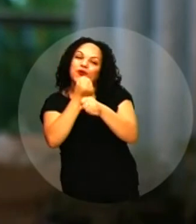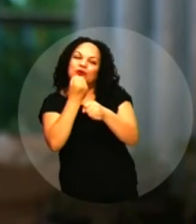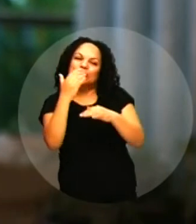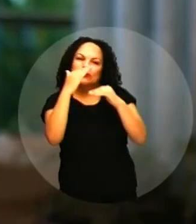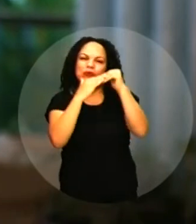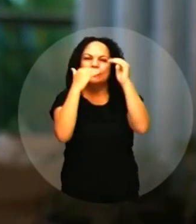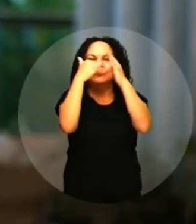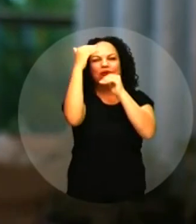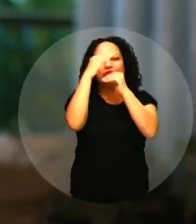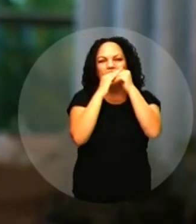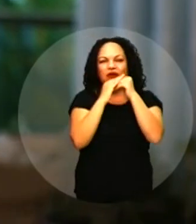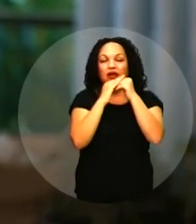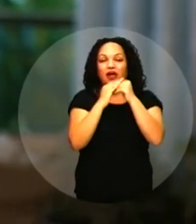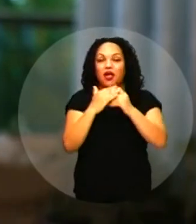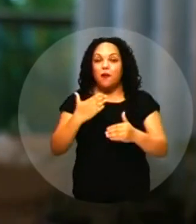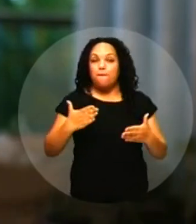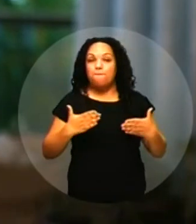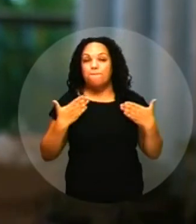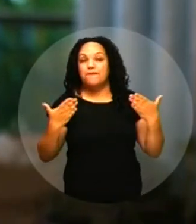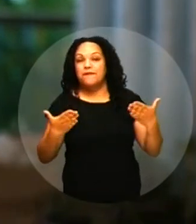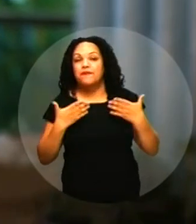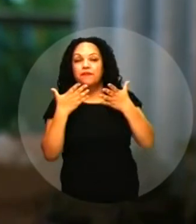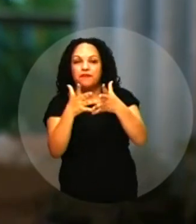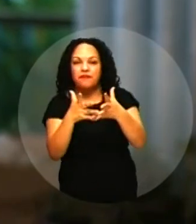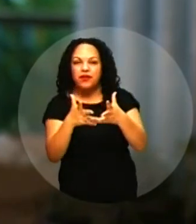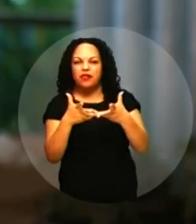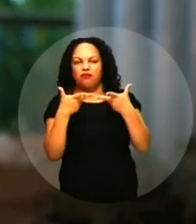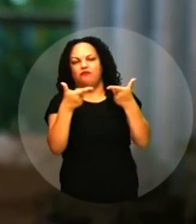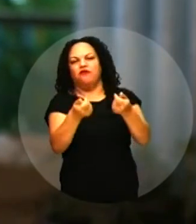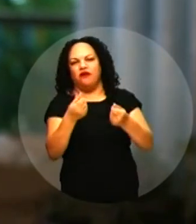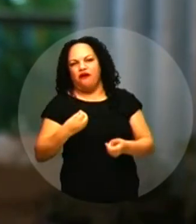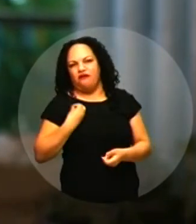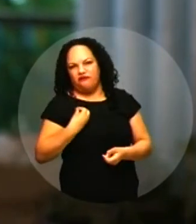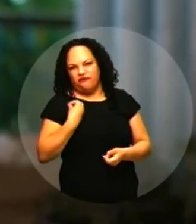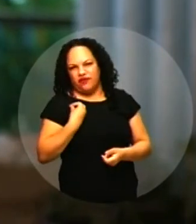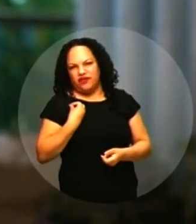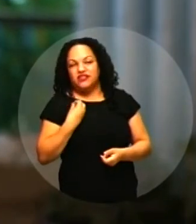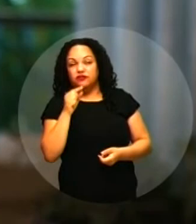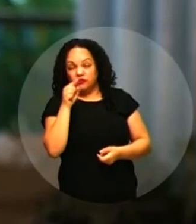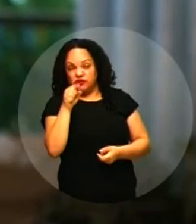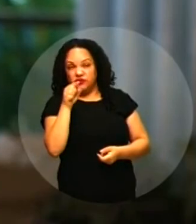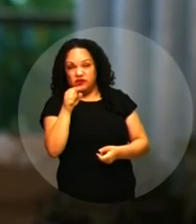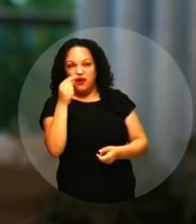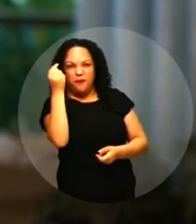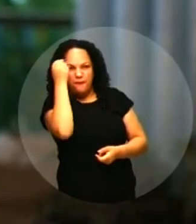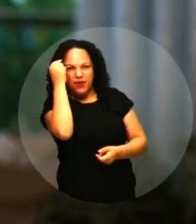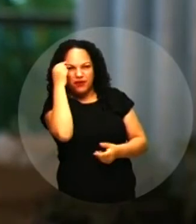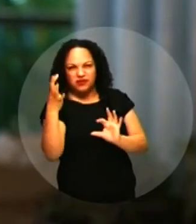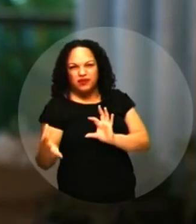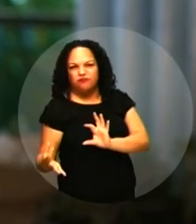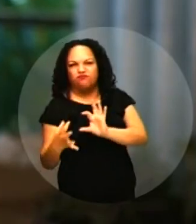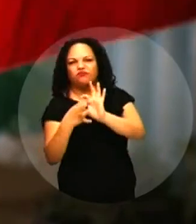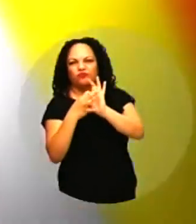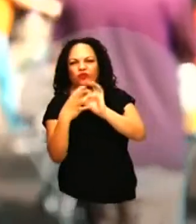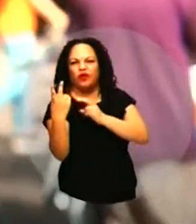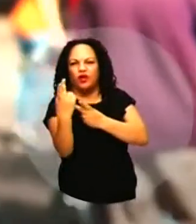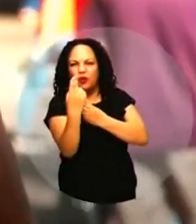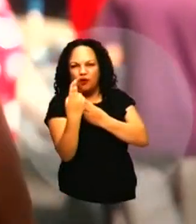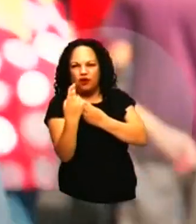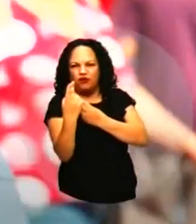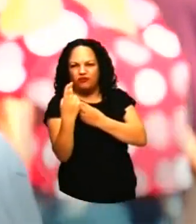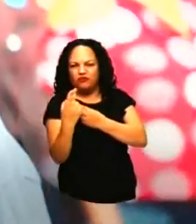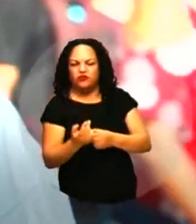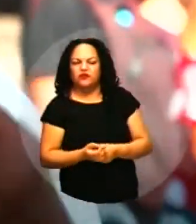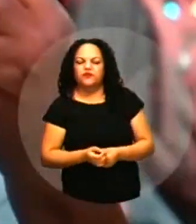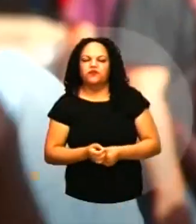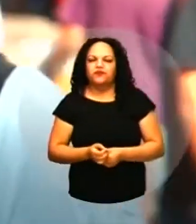o Brasil E melhorar a vida das pessoas Se você também pensa assim Vamos juntos O povo